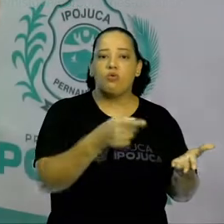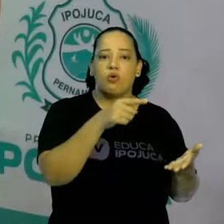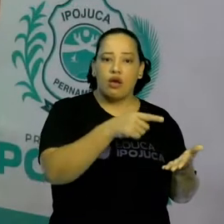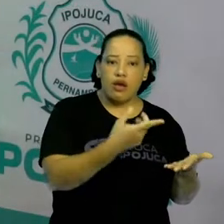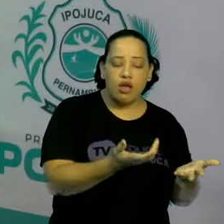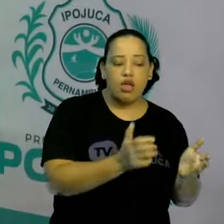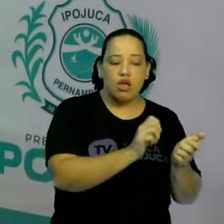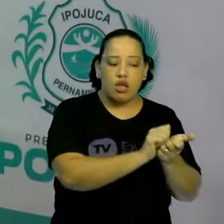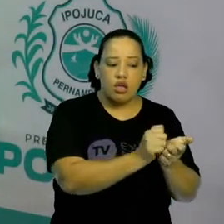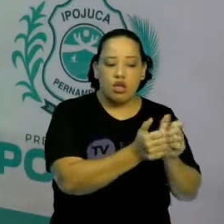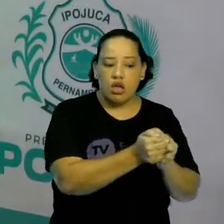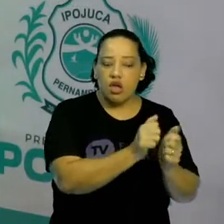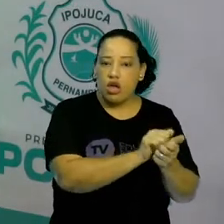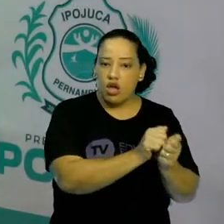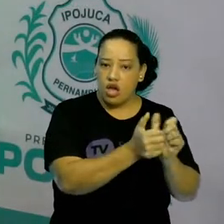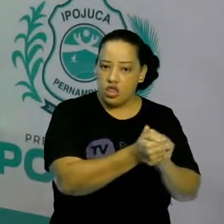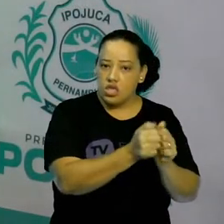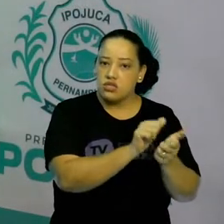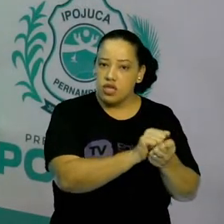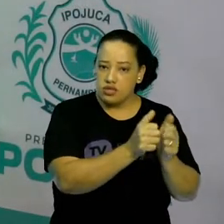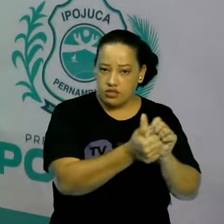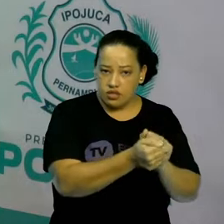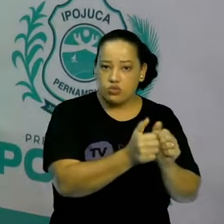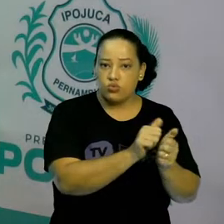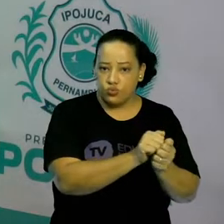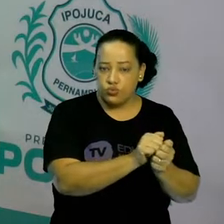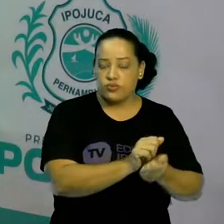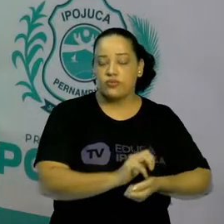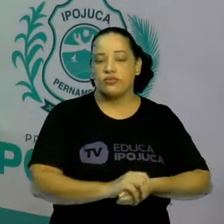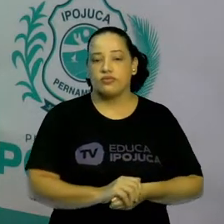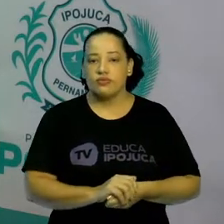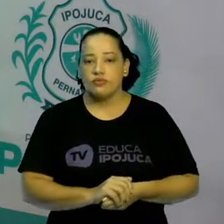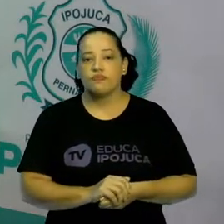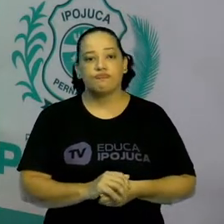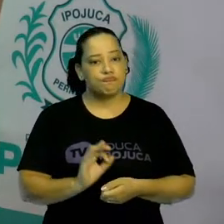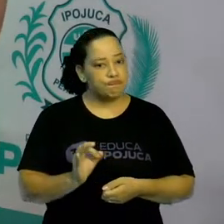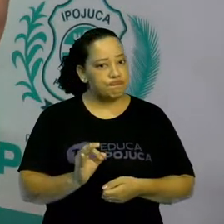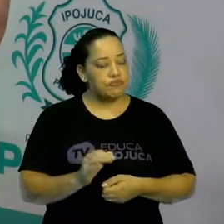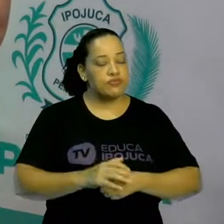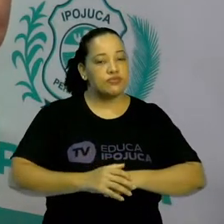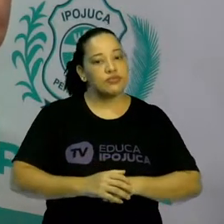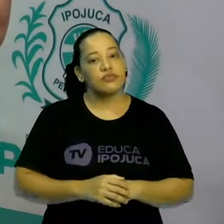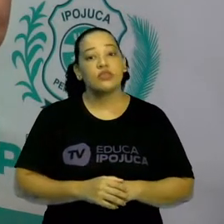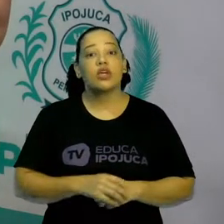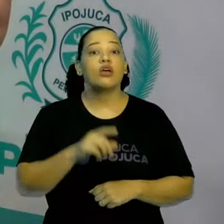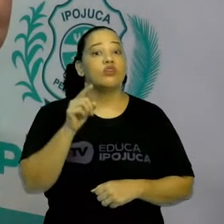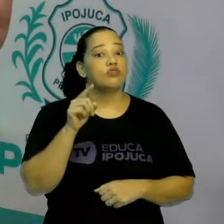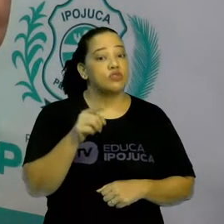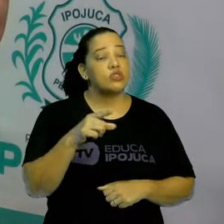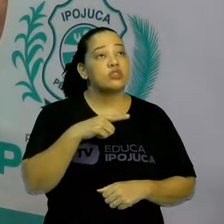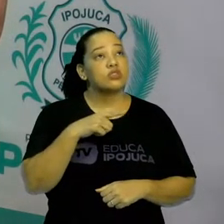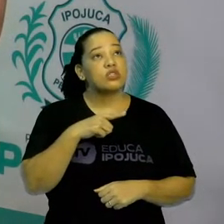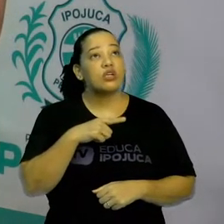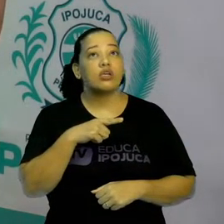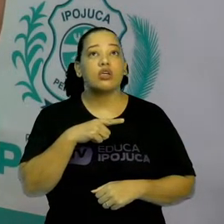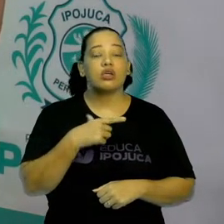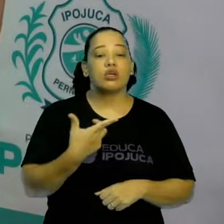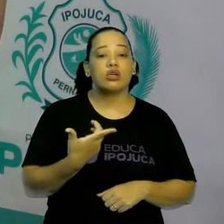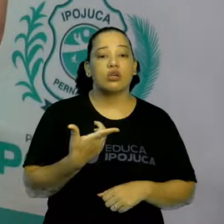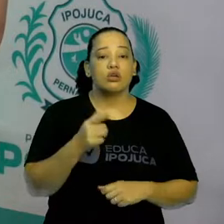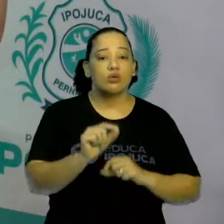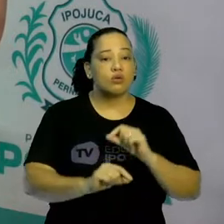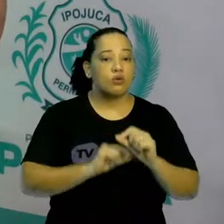fabricar as coisas era o artesanato. Certo? E você também tinha a questão